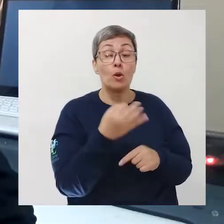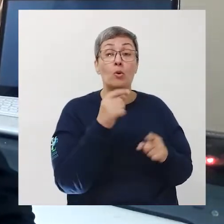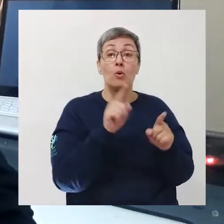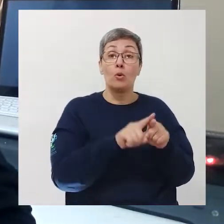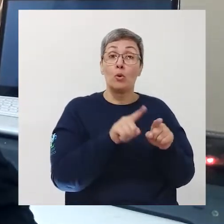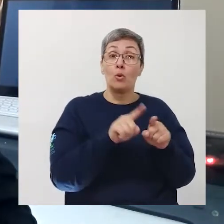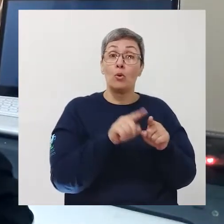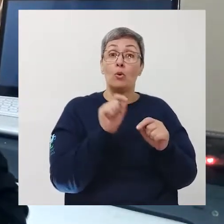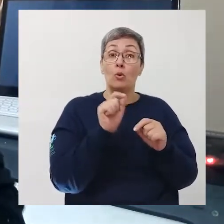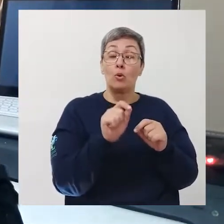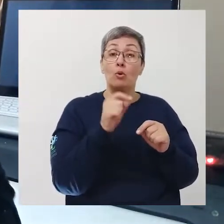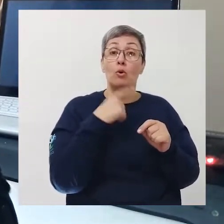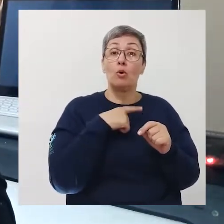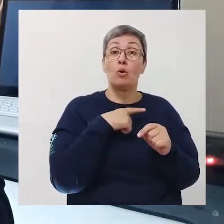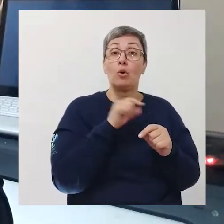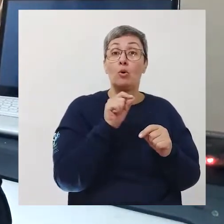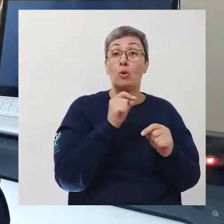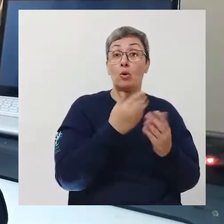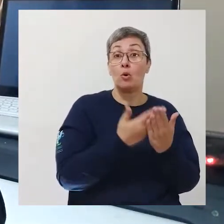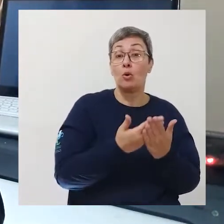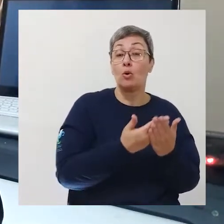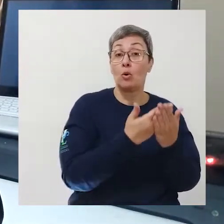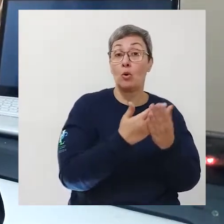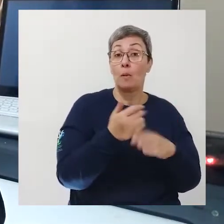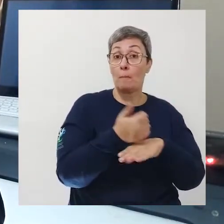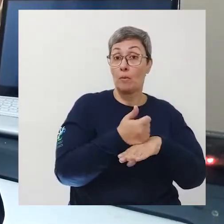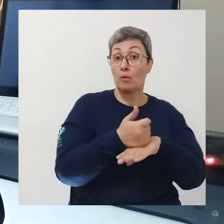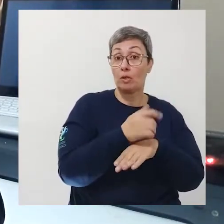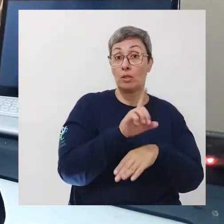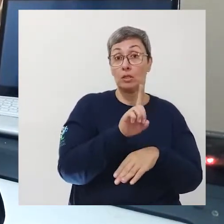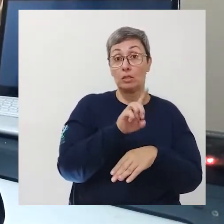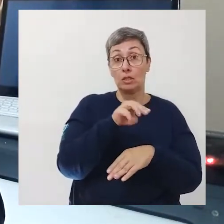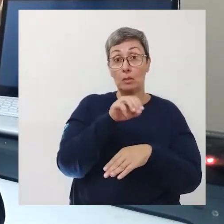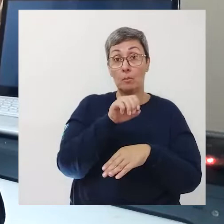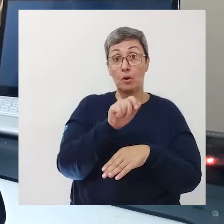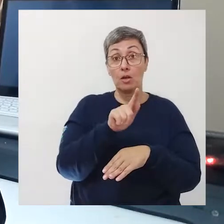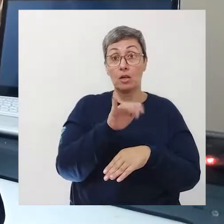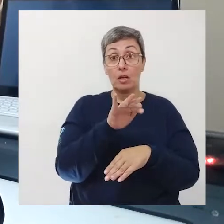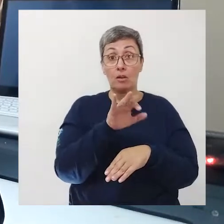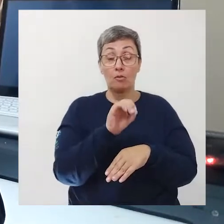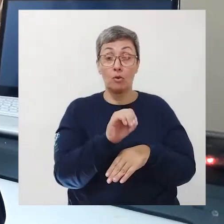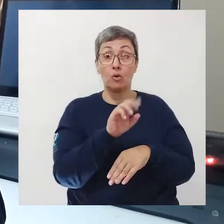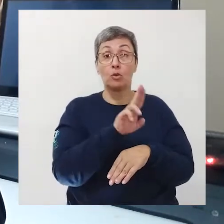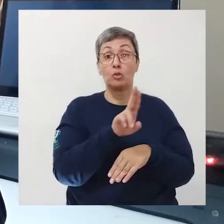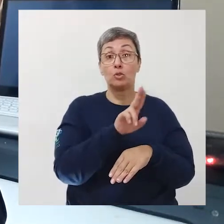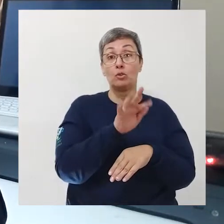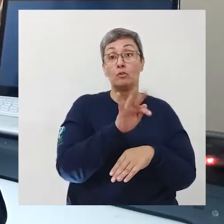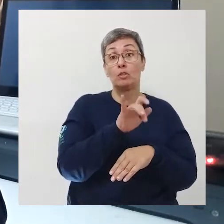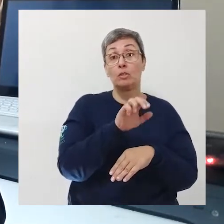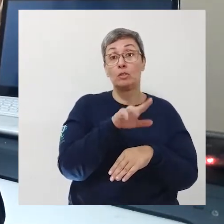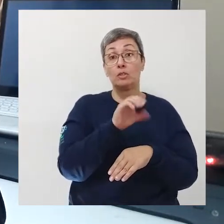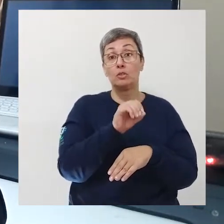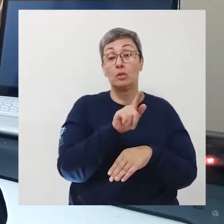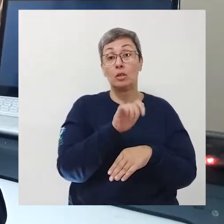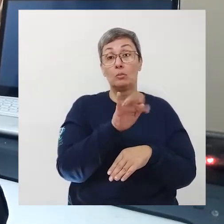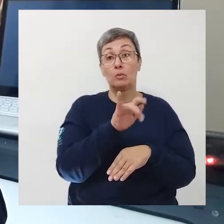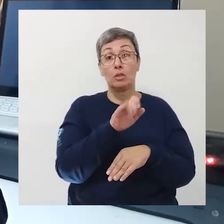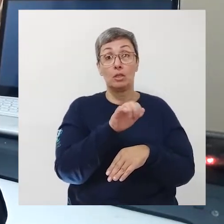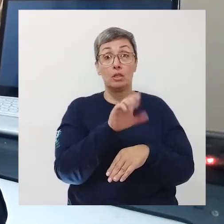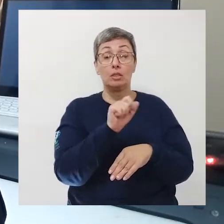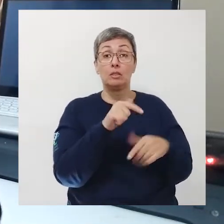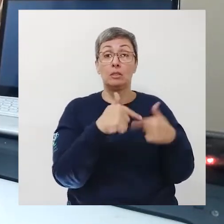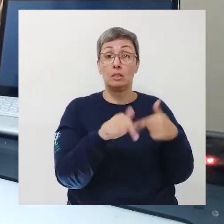de um demógrafo que é um profissional dessas pesquisas estatísticas chamado Fernando Albuquerque que é do